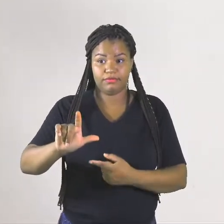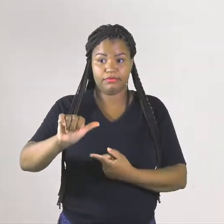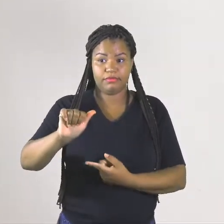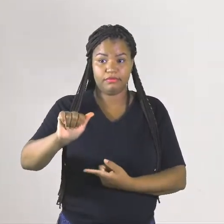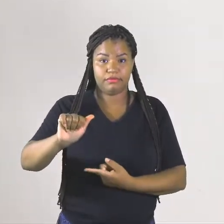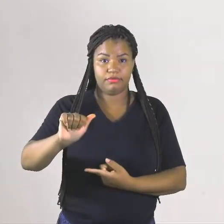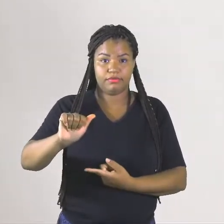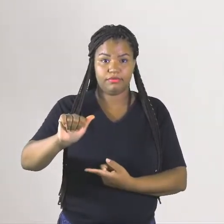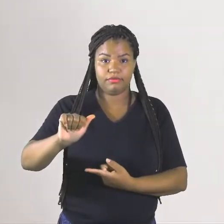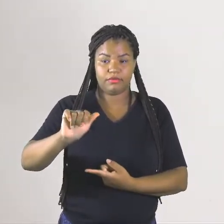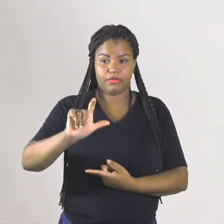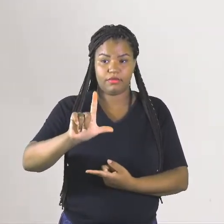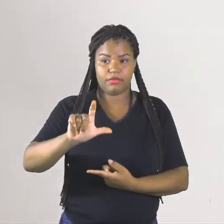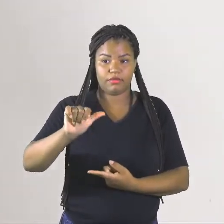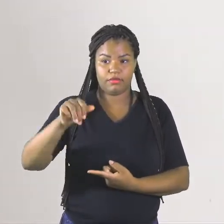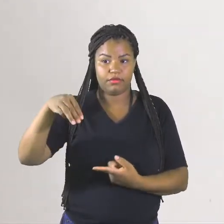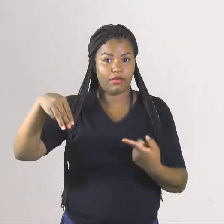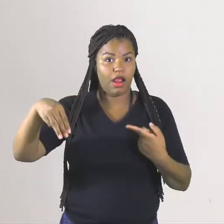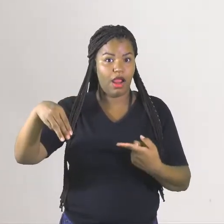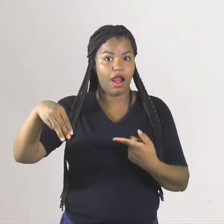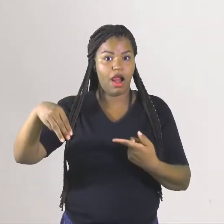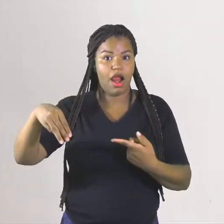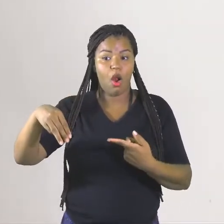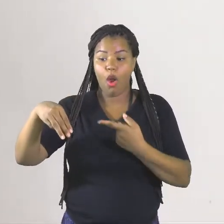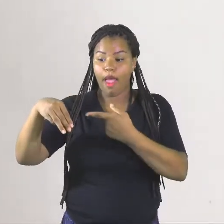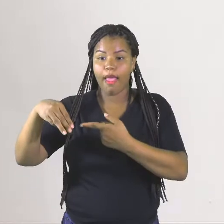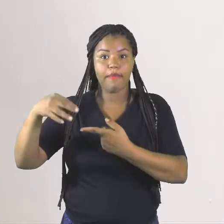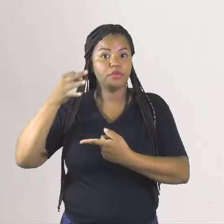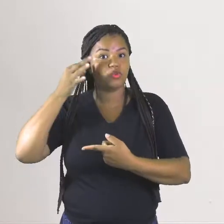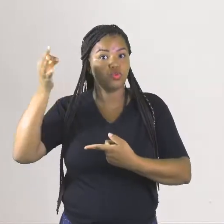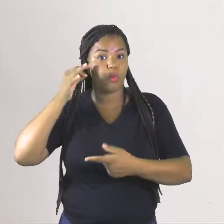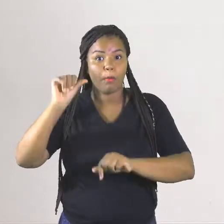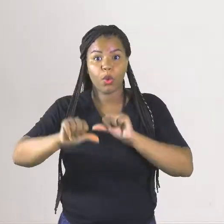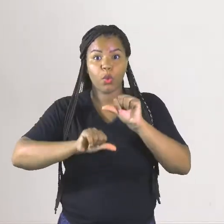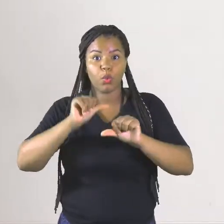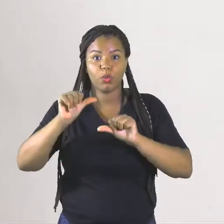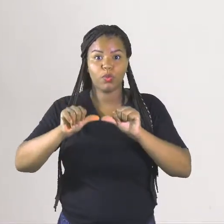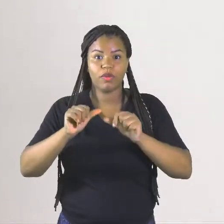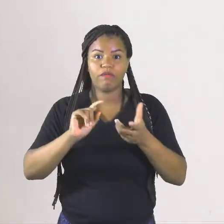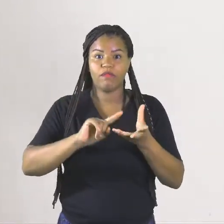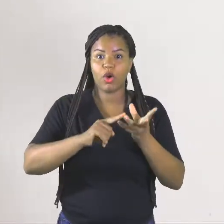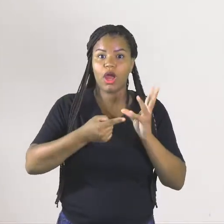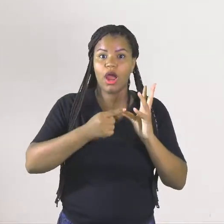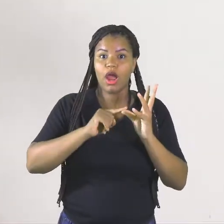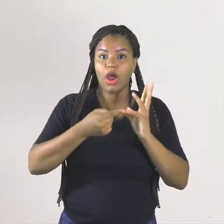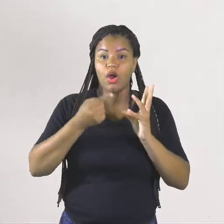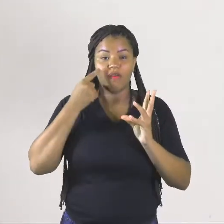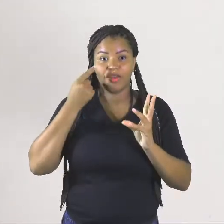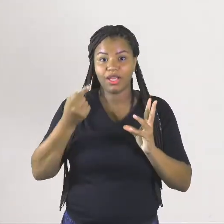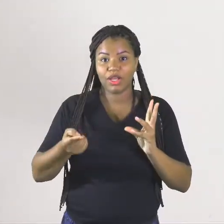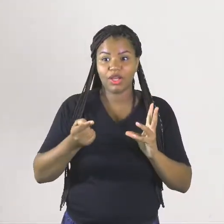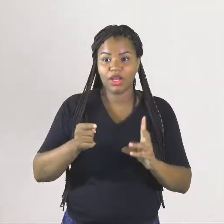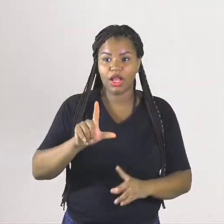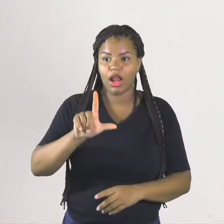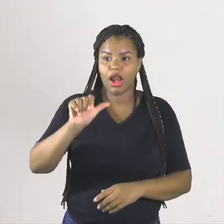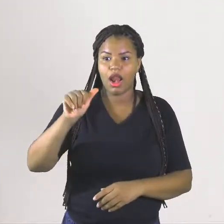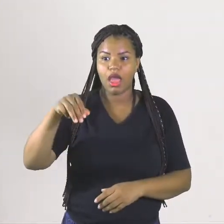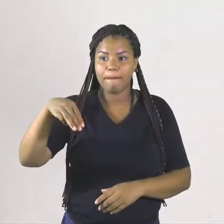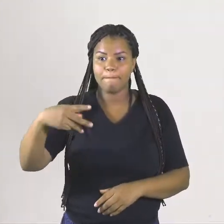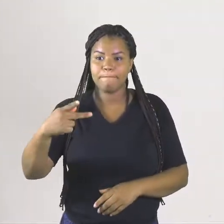Olha o M também mudando o som das vogais, gente. Tá vendo? Pá da